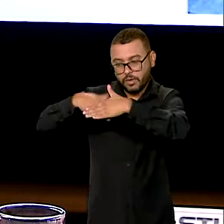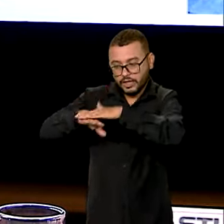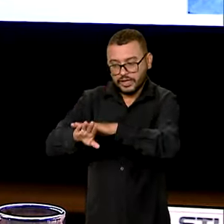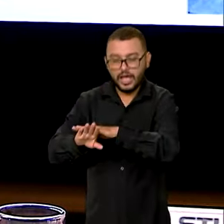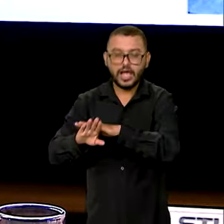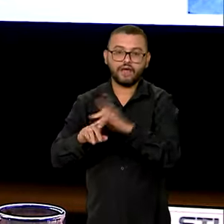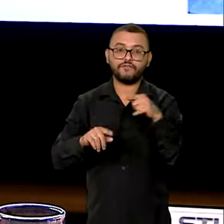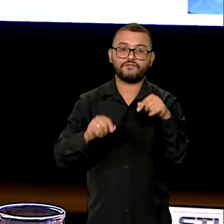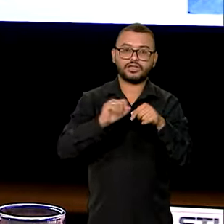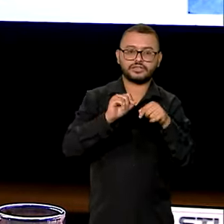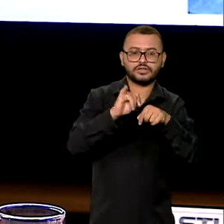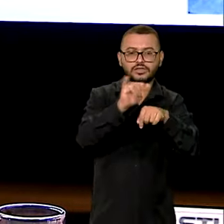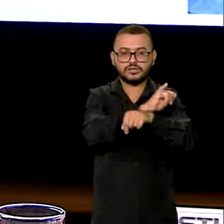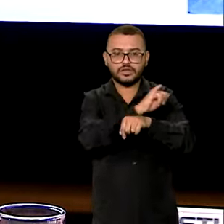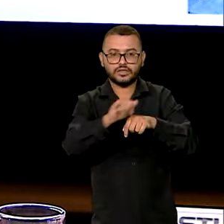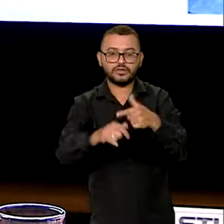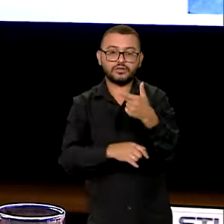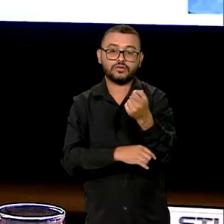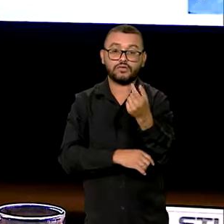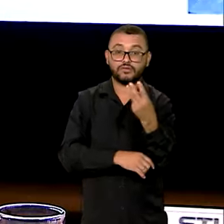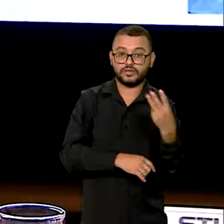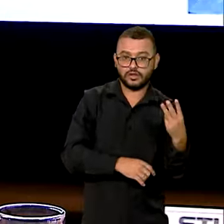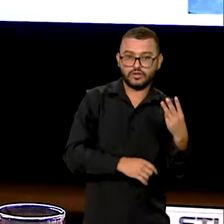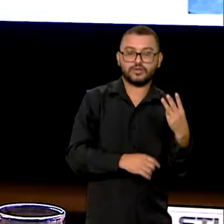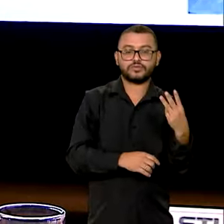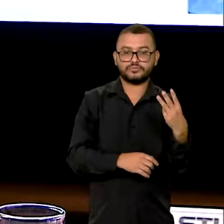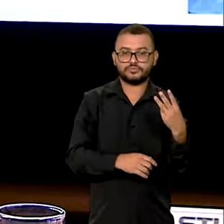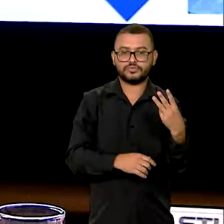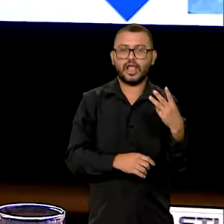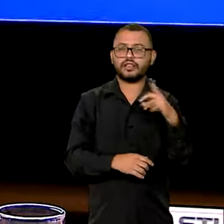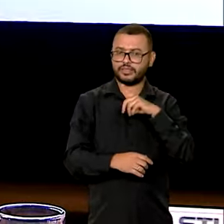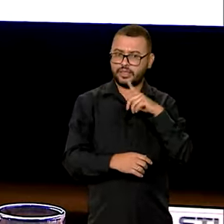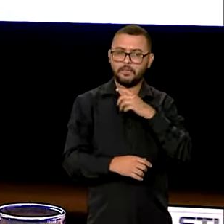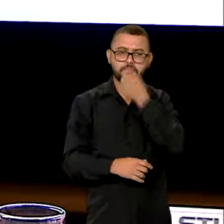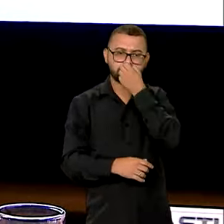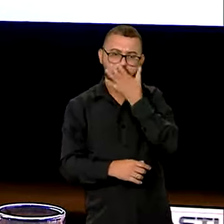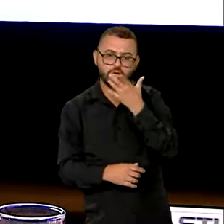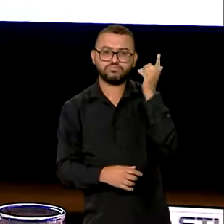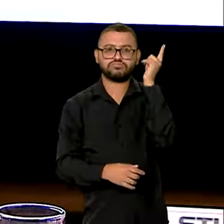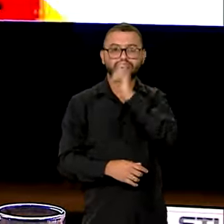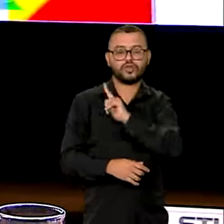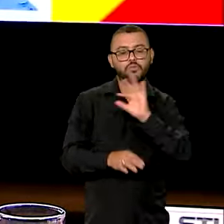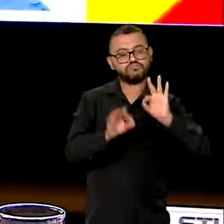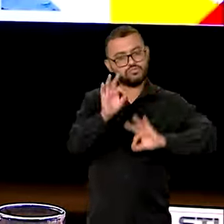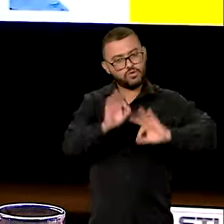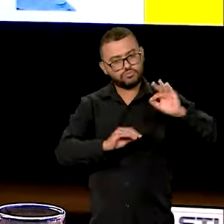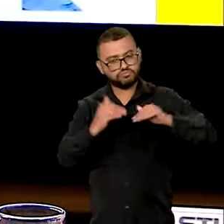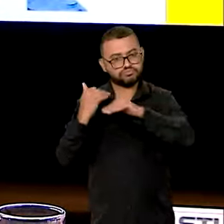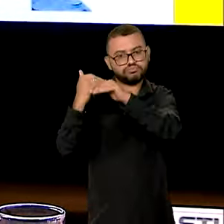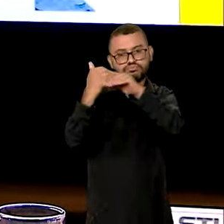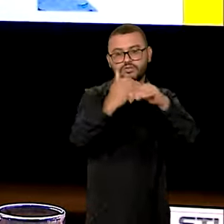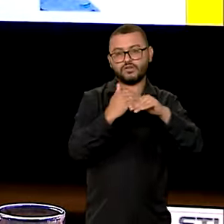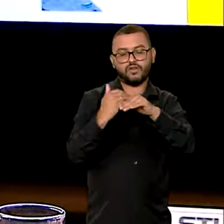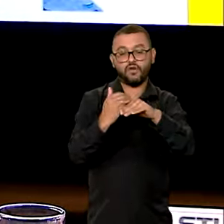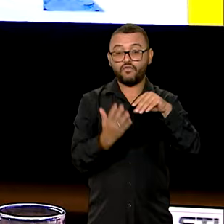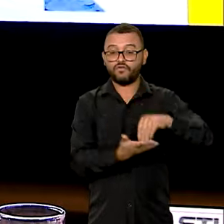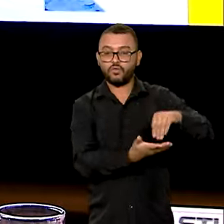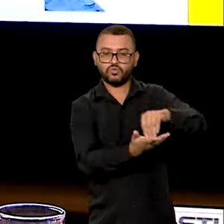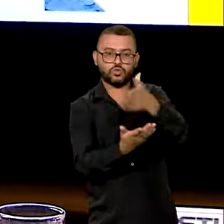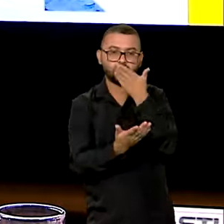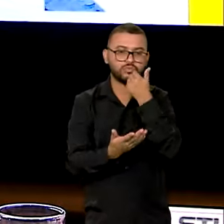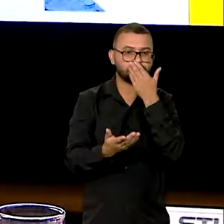Fizemos essas ações em 2023 e foi um sucesso. Equilibramos as coisas, não deixou faltar produto